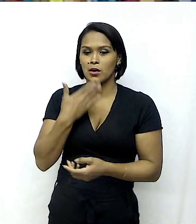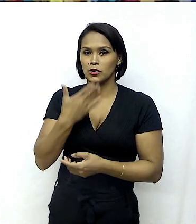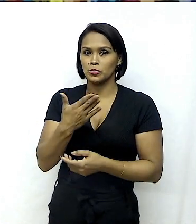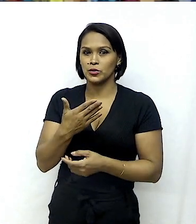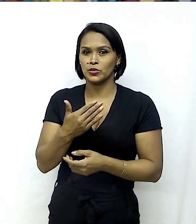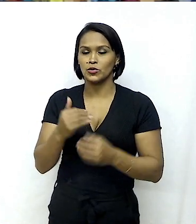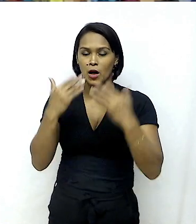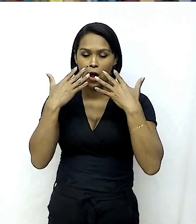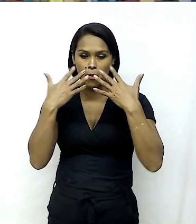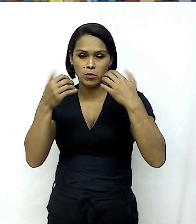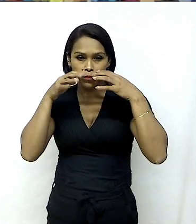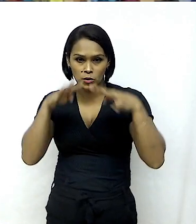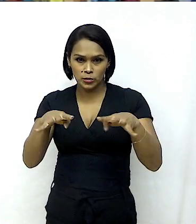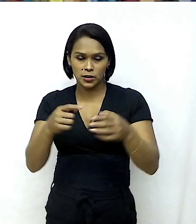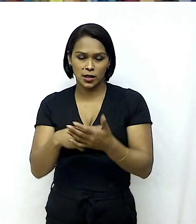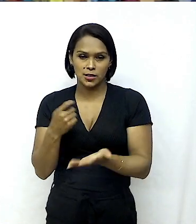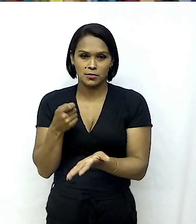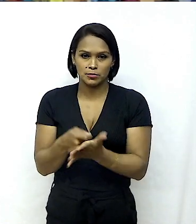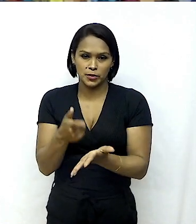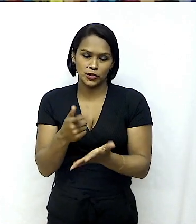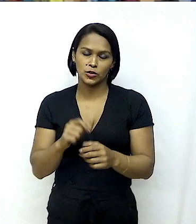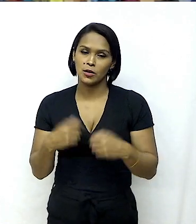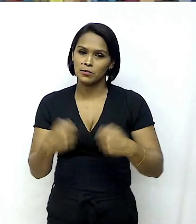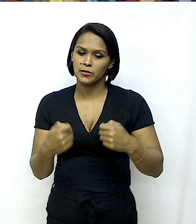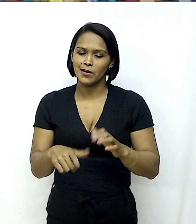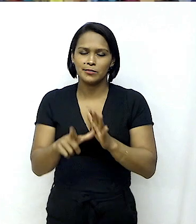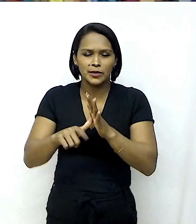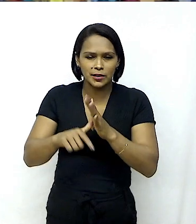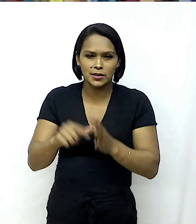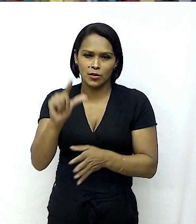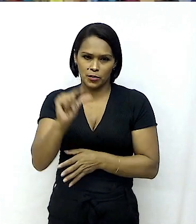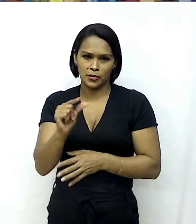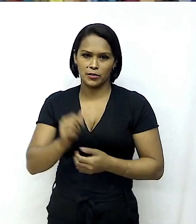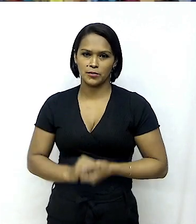públicas sobre compras públicas. Então, é algo que deve atrasar mais um pouco.